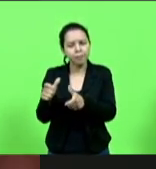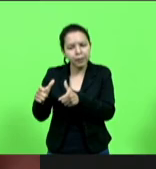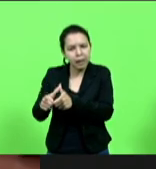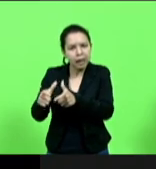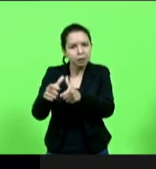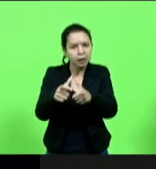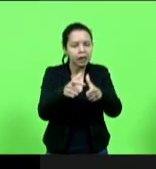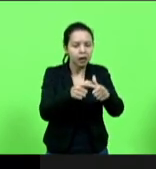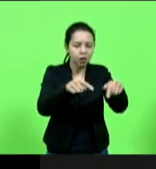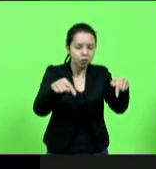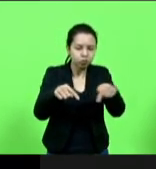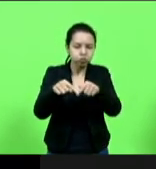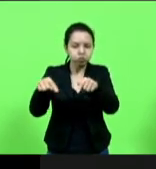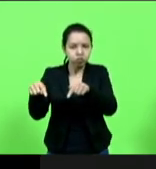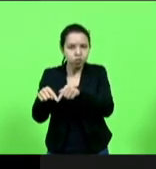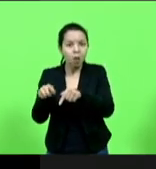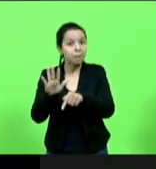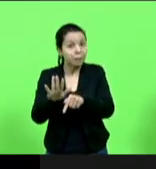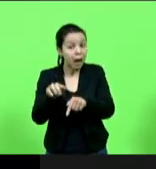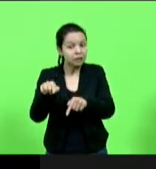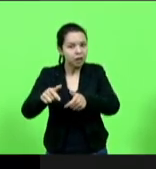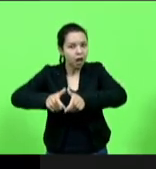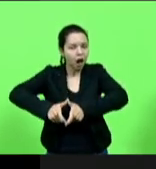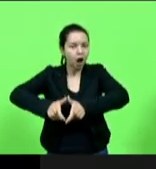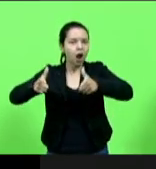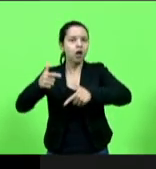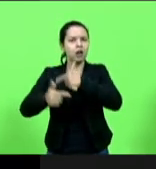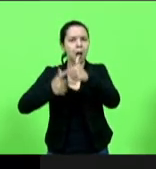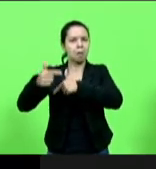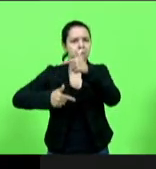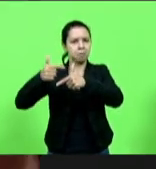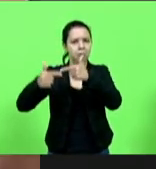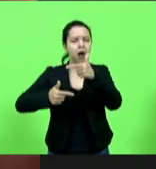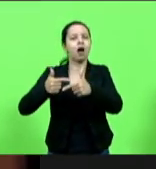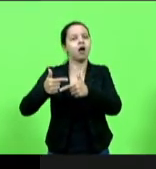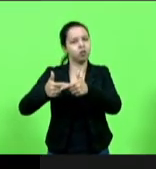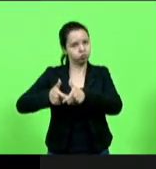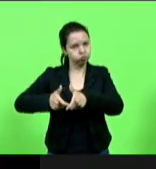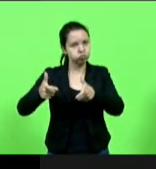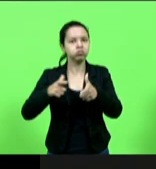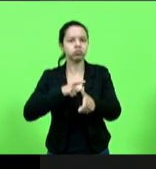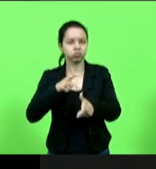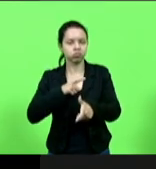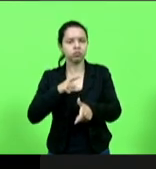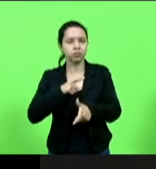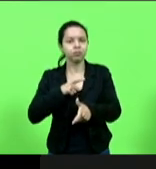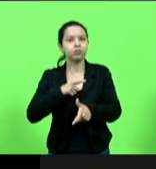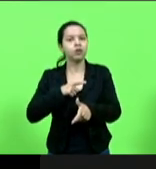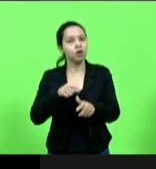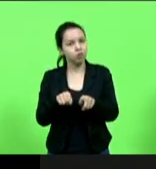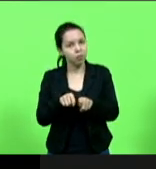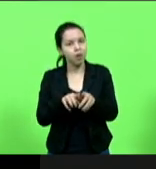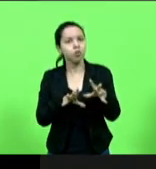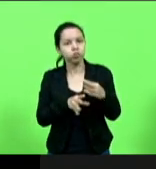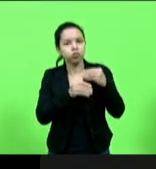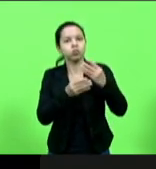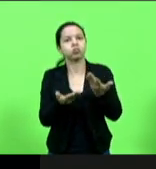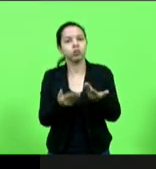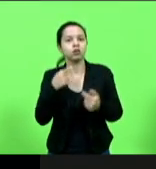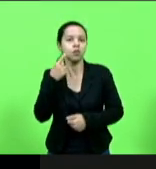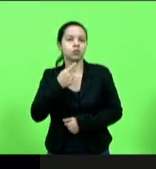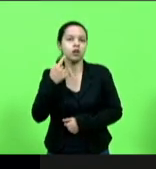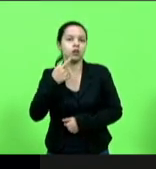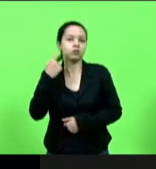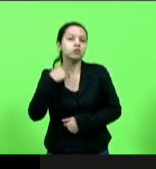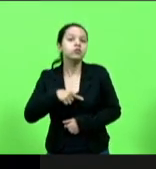propriedades que são grandes produtoras então quero me somar aí com o deputado Silvio com a deputada Marlene na